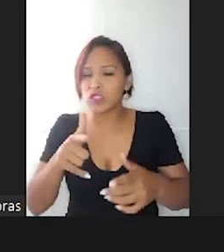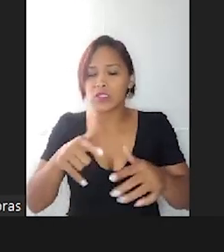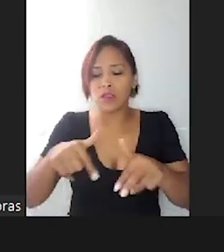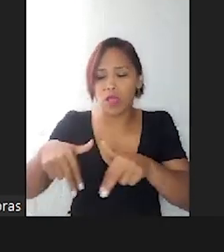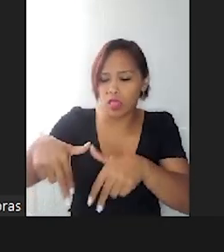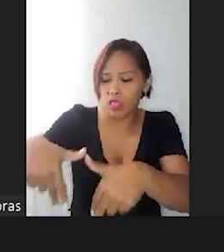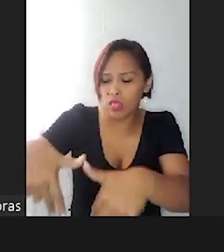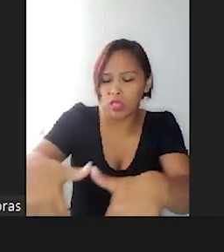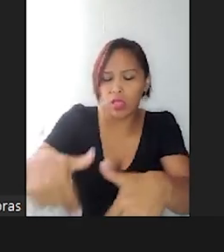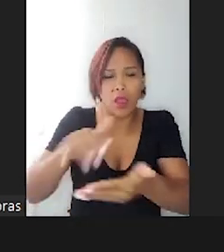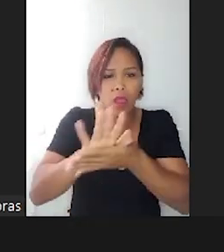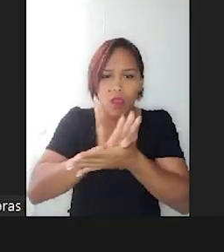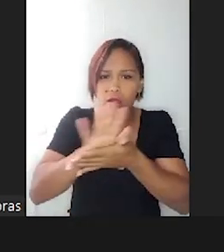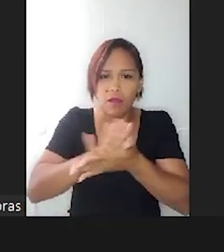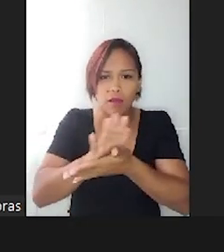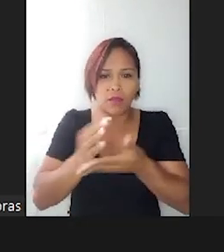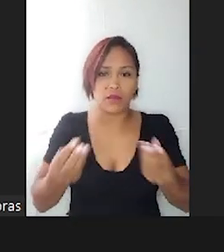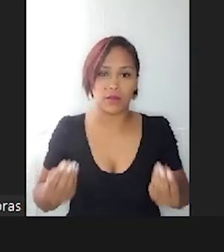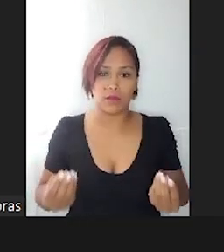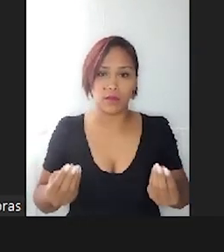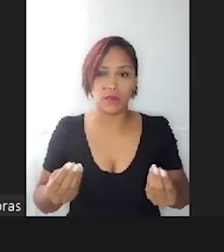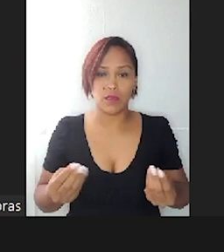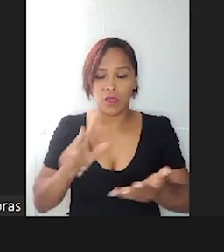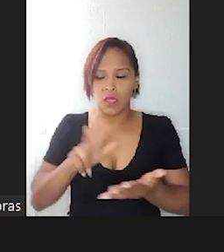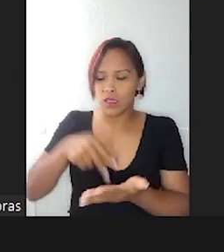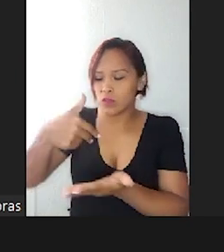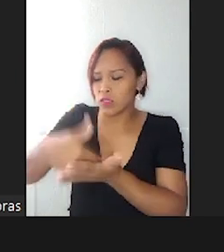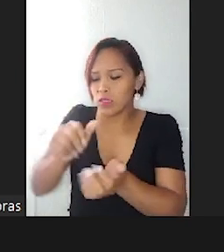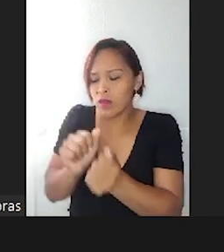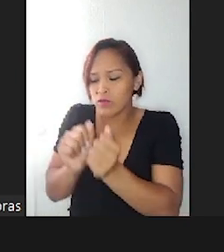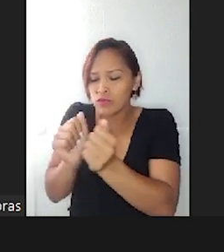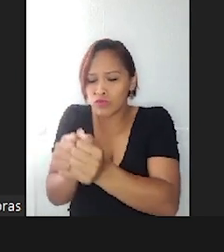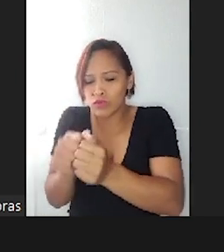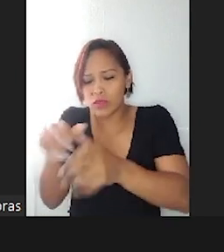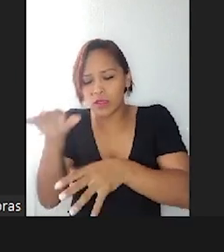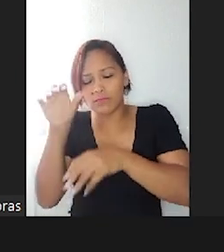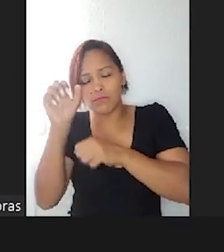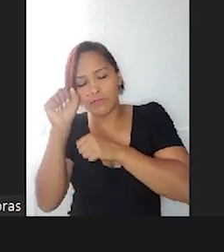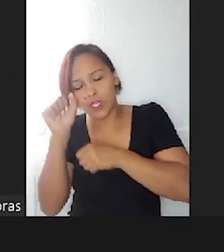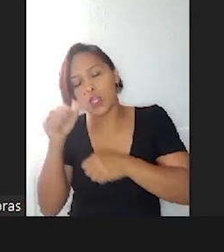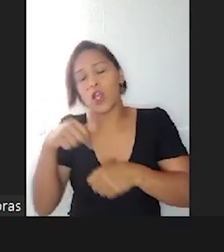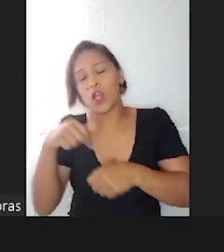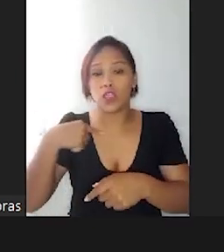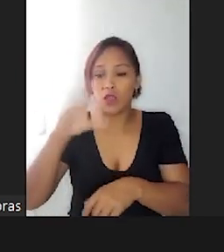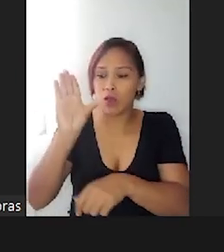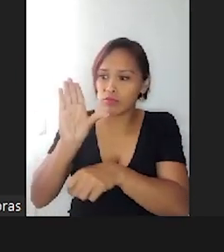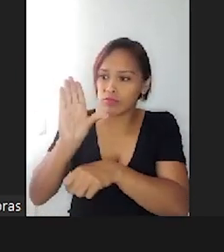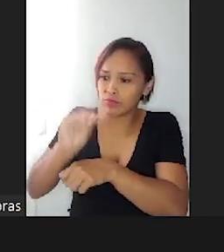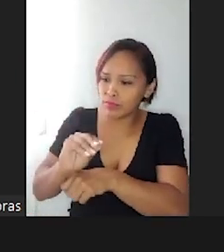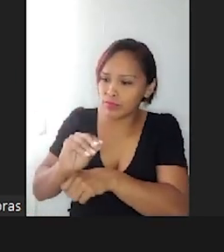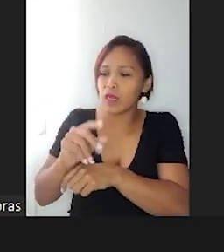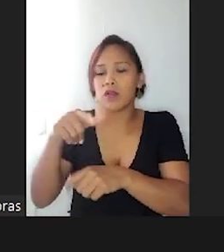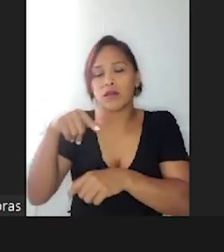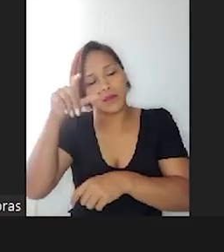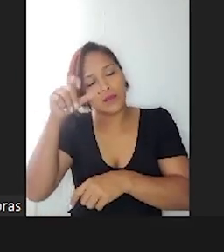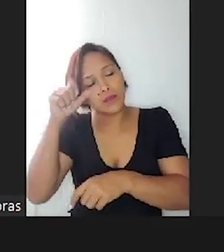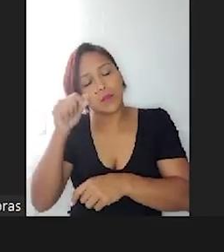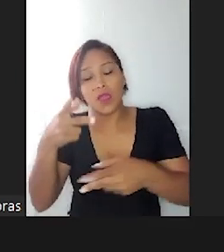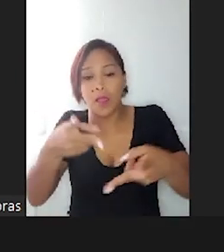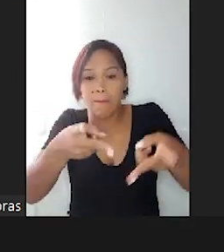nenhum. E eu deitava com meu filho todas as noites pra fazer ele dormir. E ele percebendo aquilo,